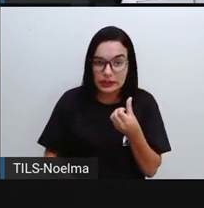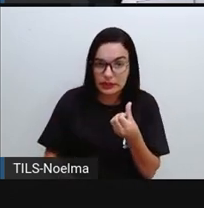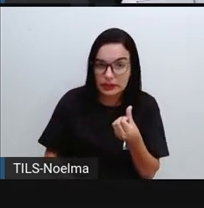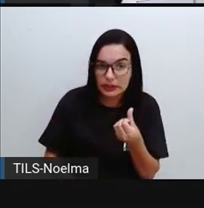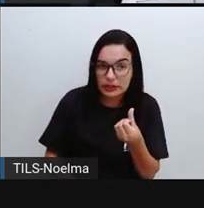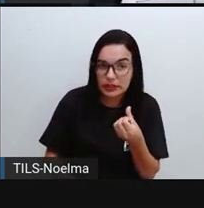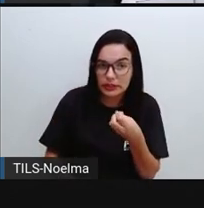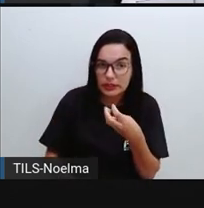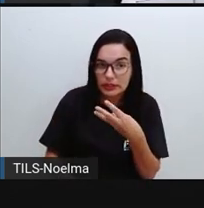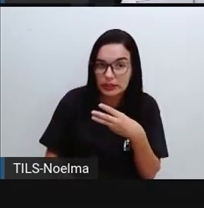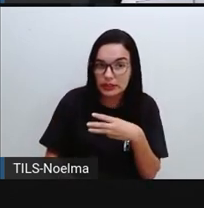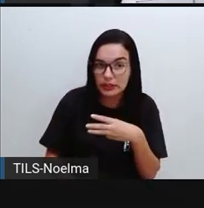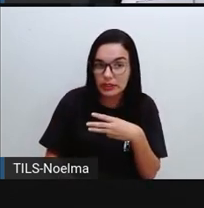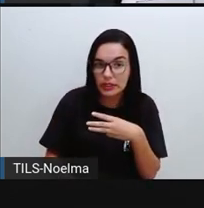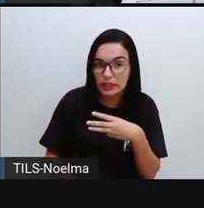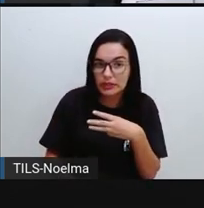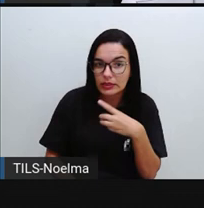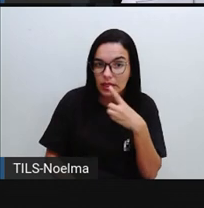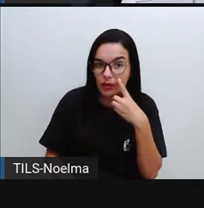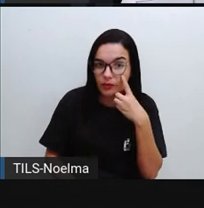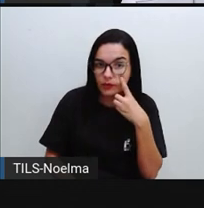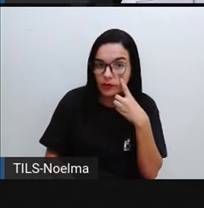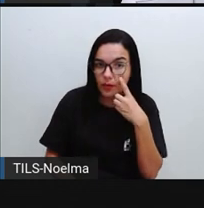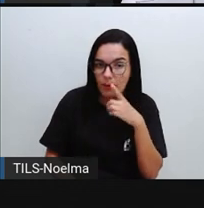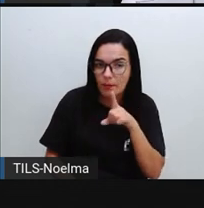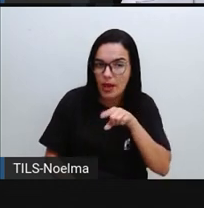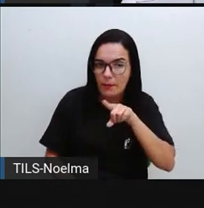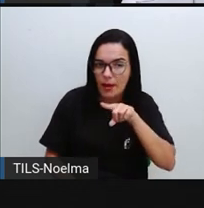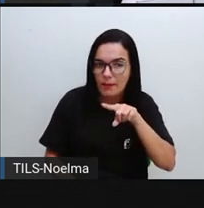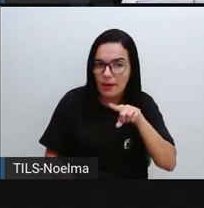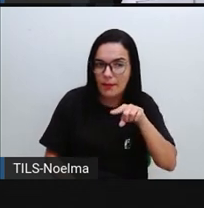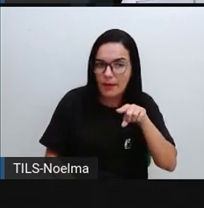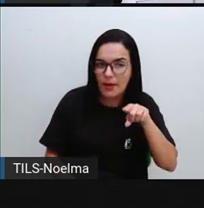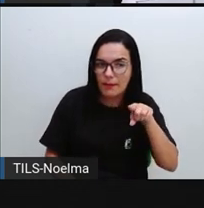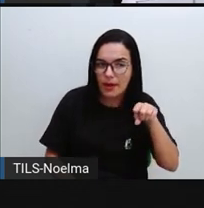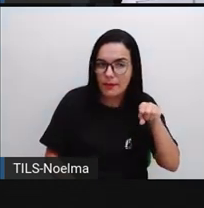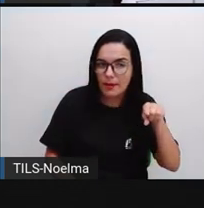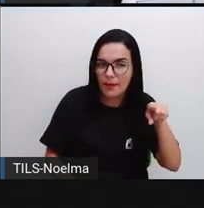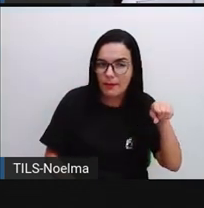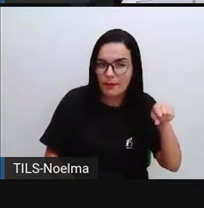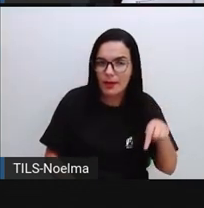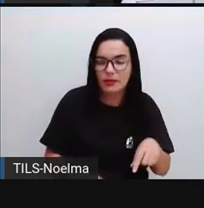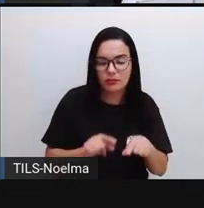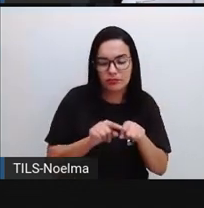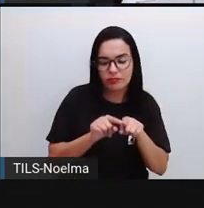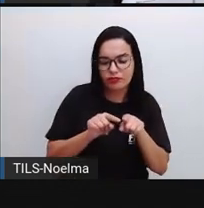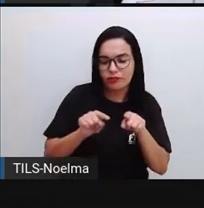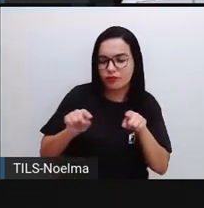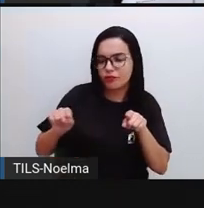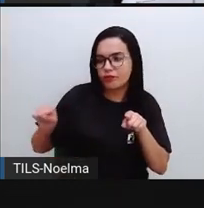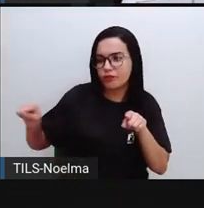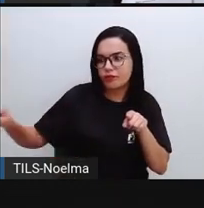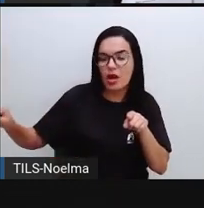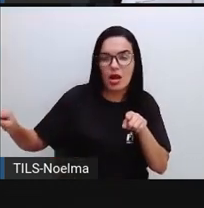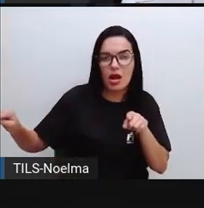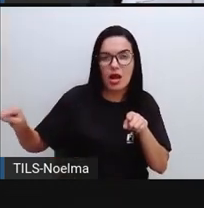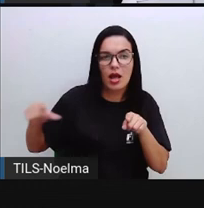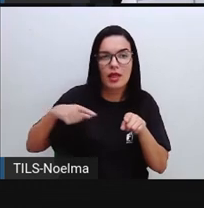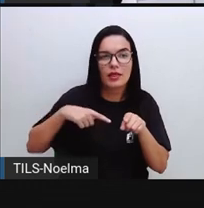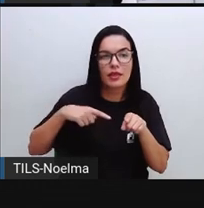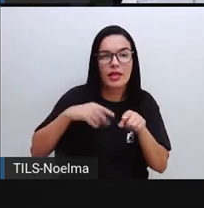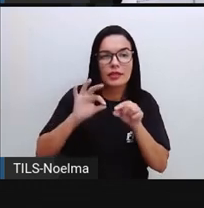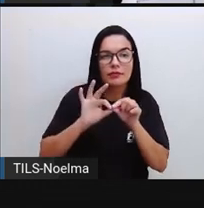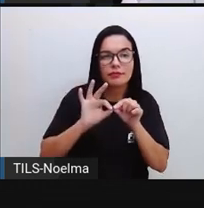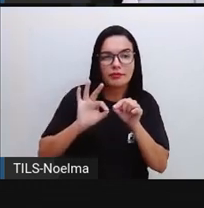E a Pró passou o tracinho aqui de baixo, ó, do 36. Aqui, esse traço grande